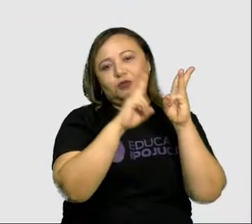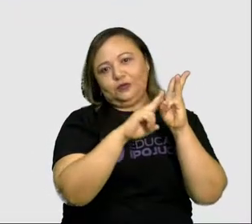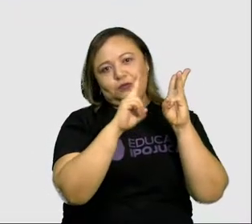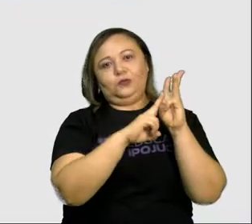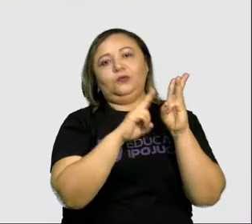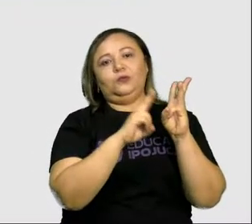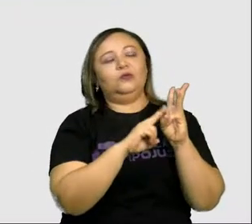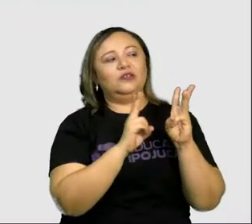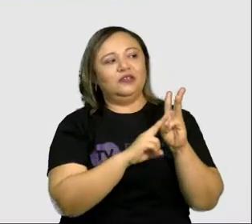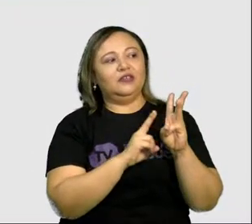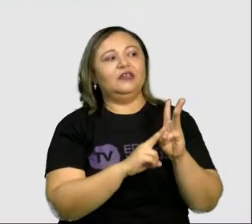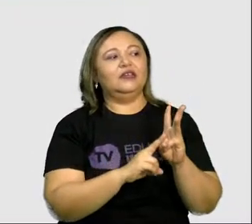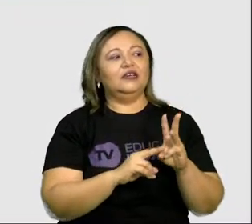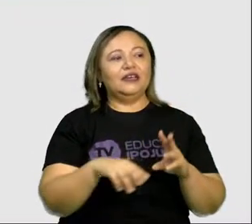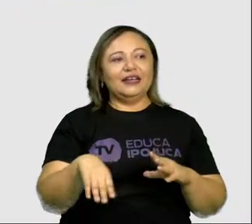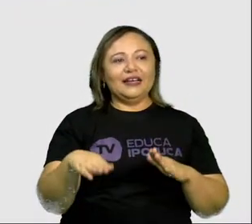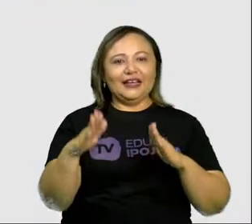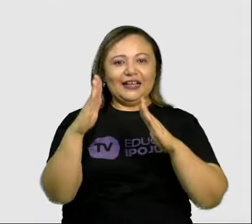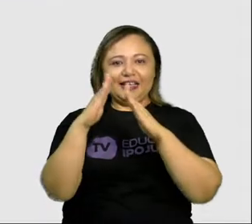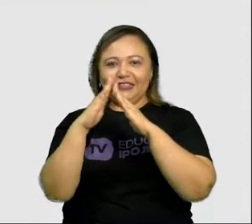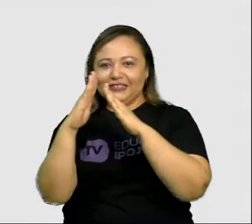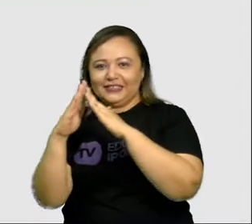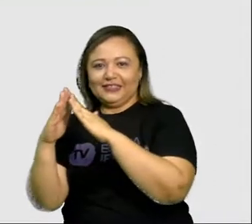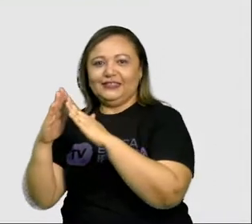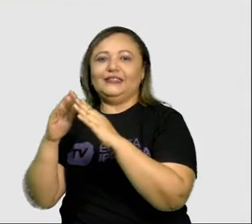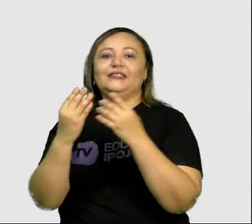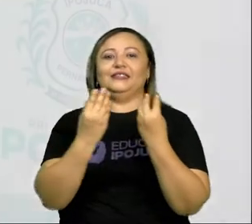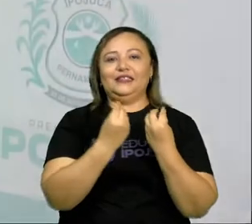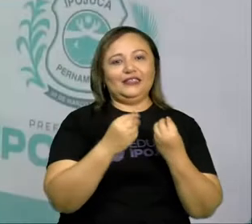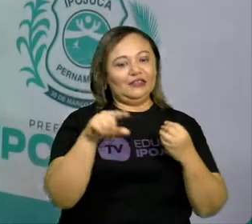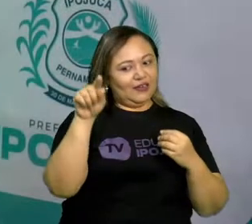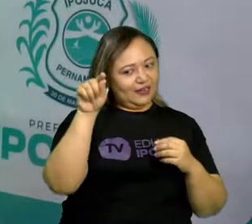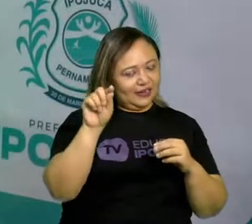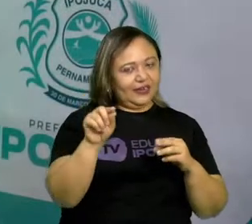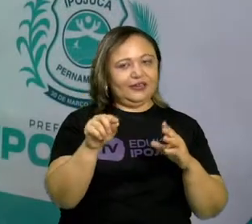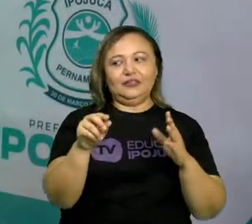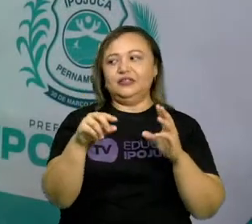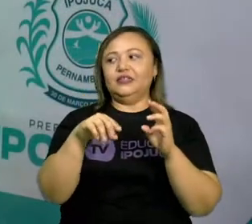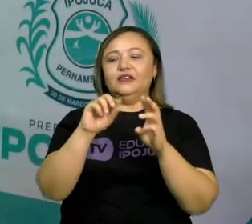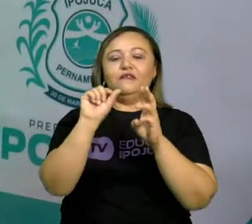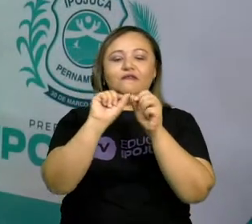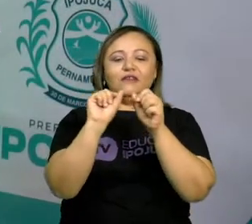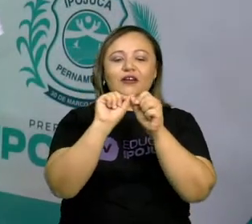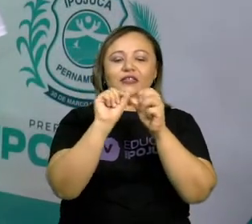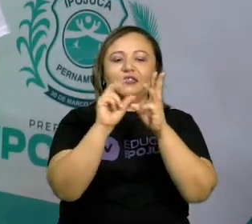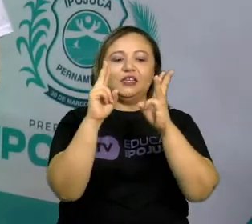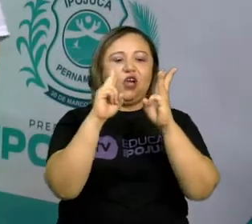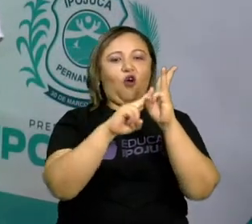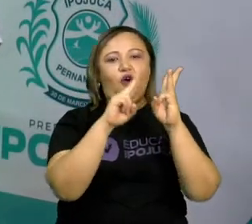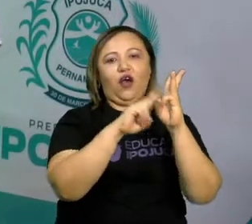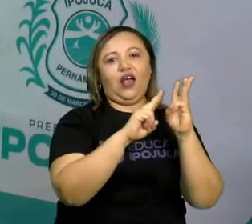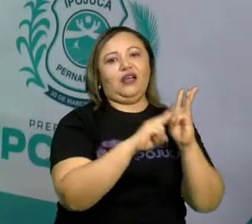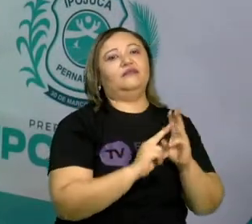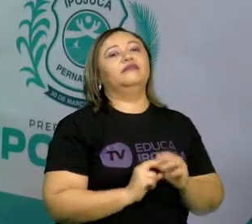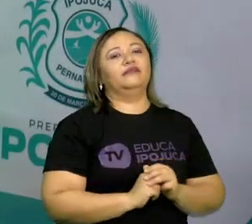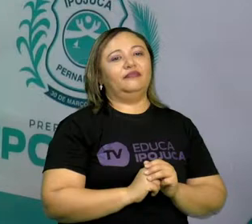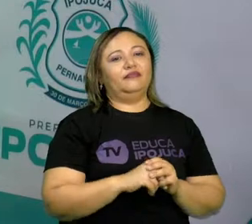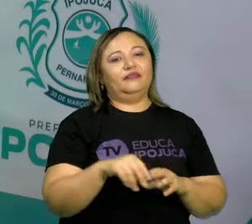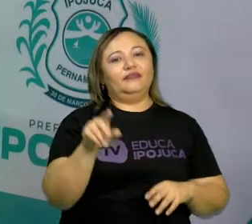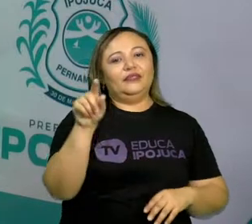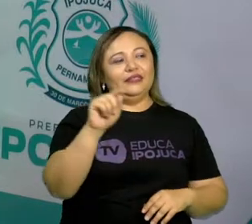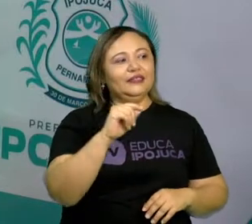natureza. Elas são as casinhas dos indígenas, que são chamadas de ocas. E eles